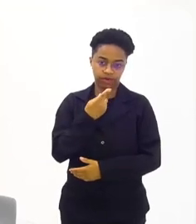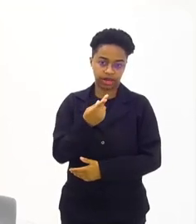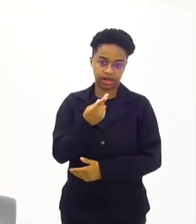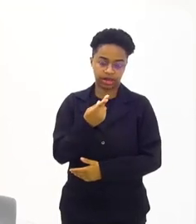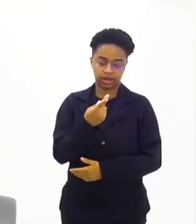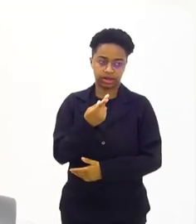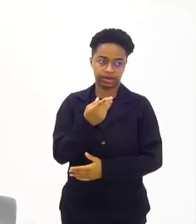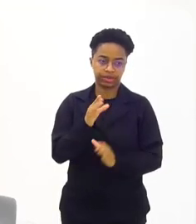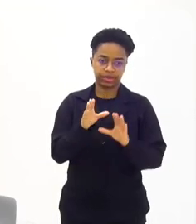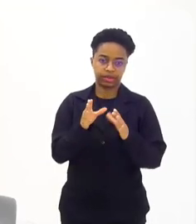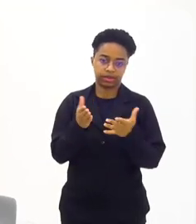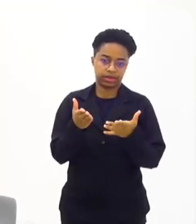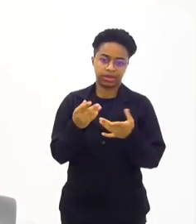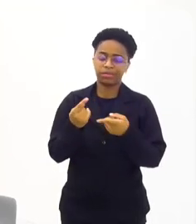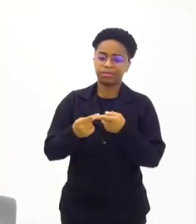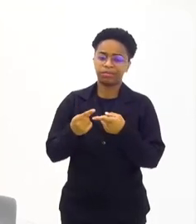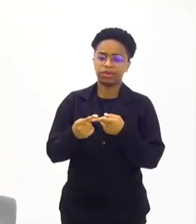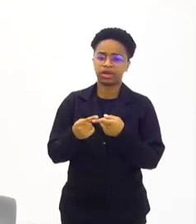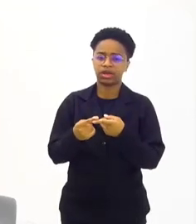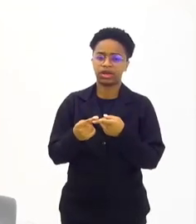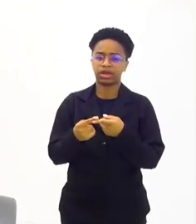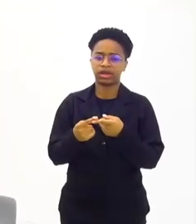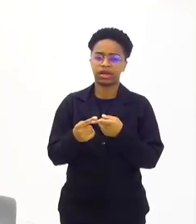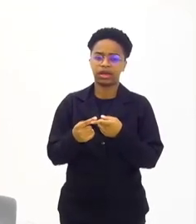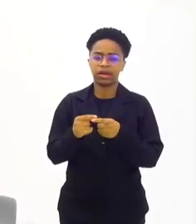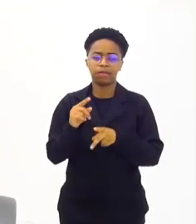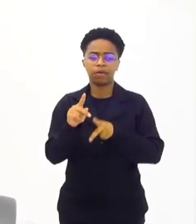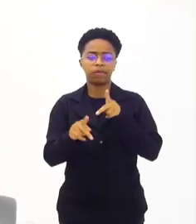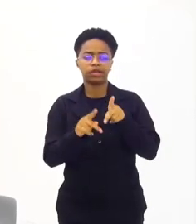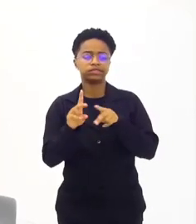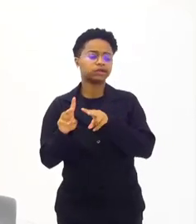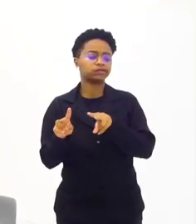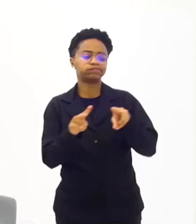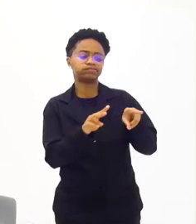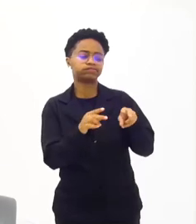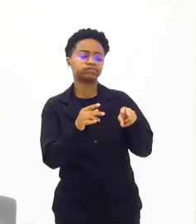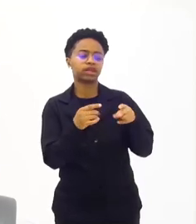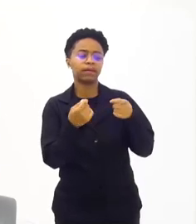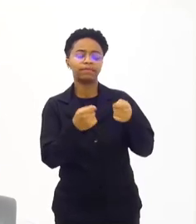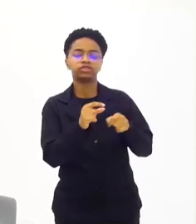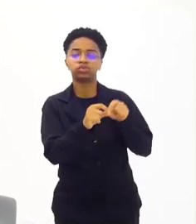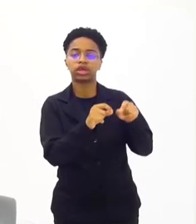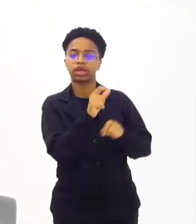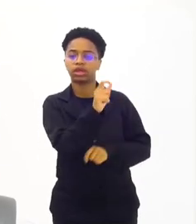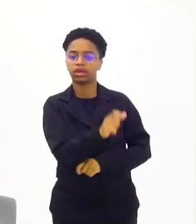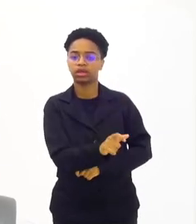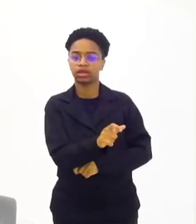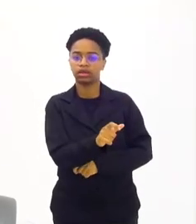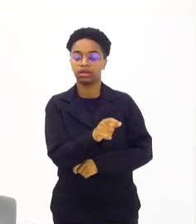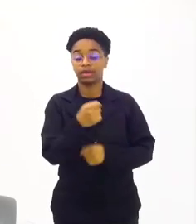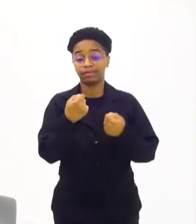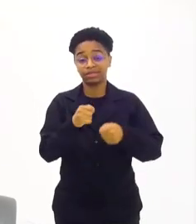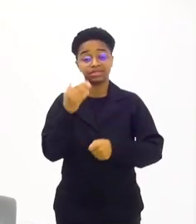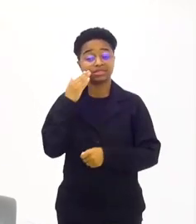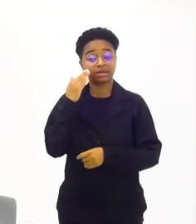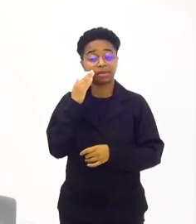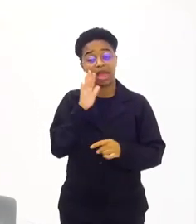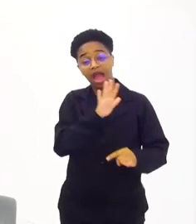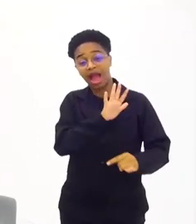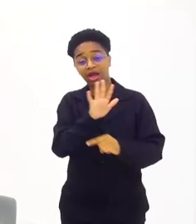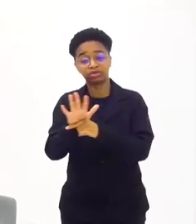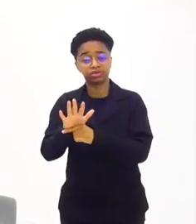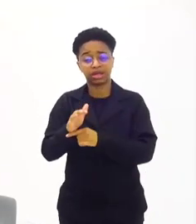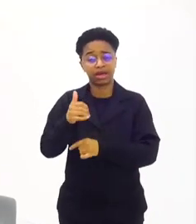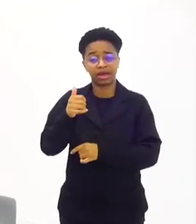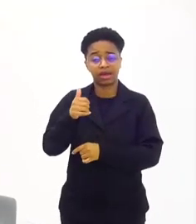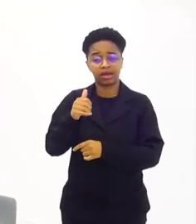um voluntário, o que a população espera de uma pessoa da Cruz Vermelha? Que ela saiba um pouco de